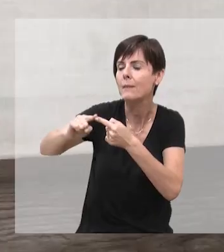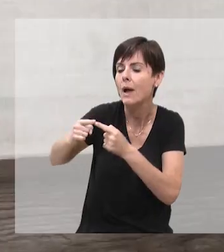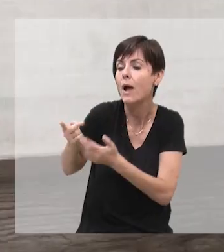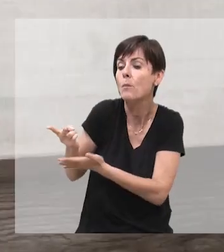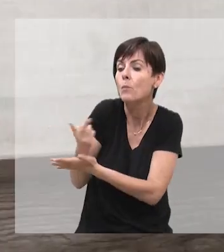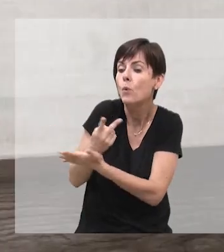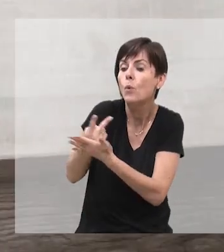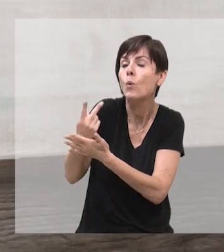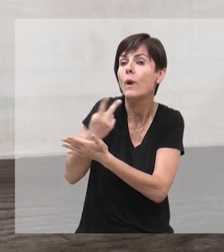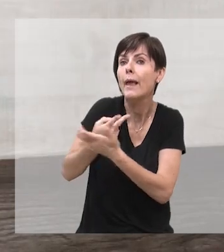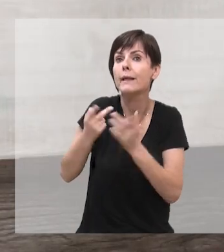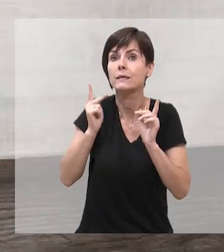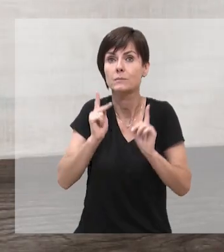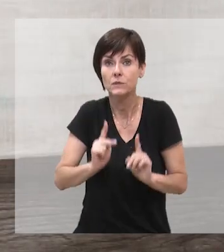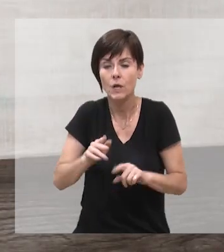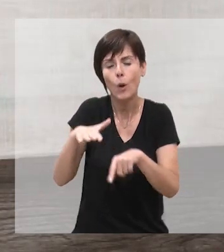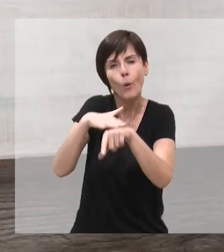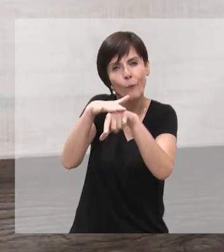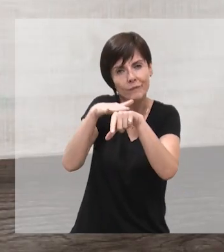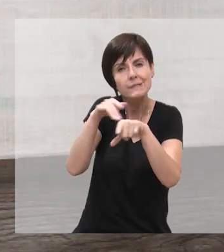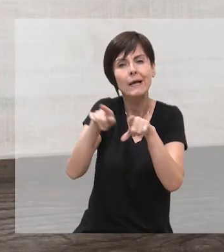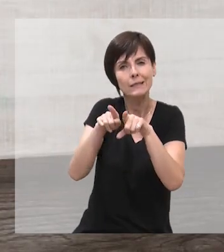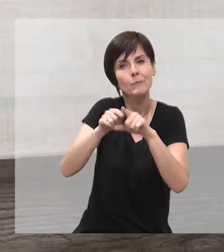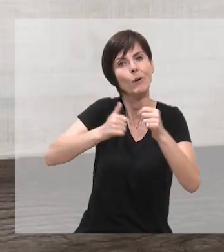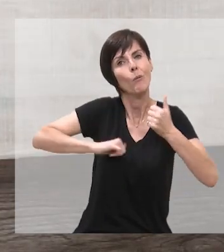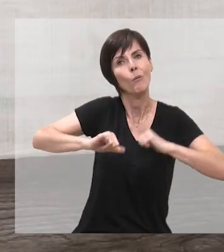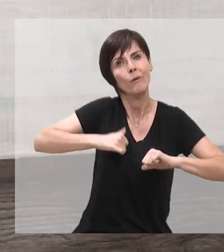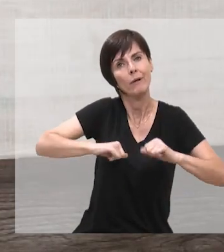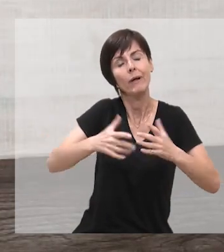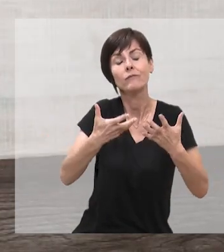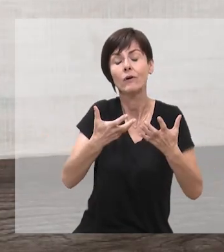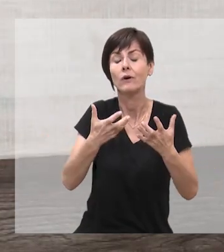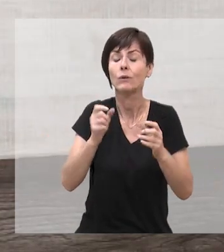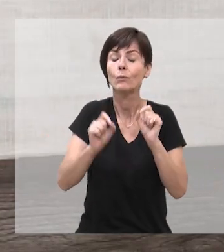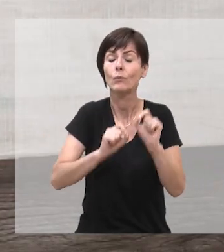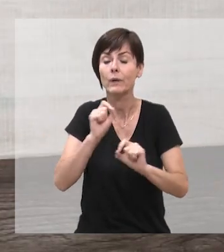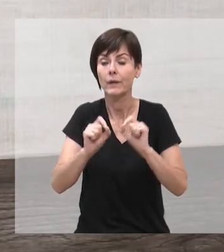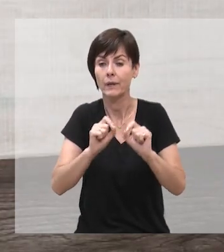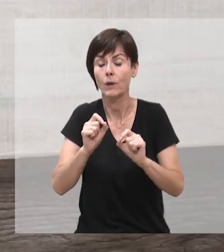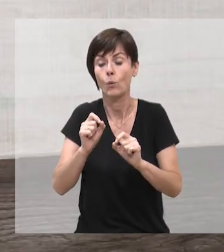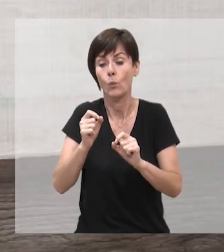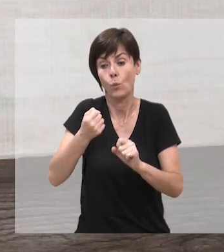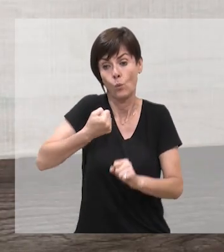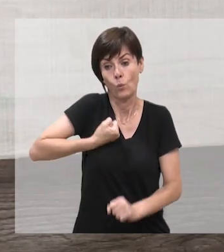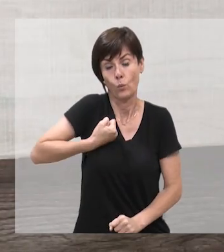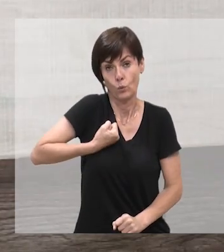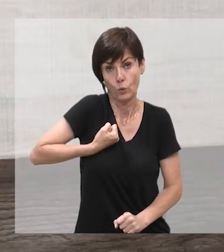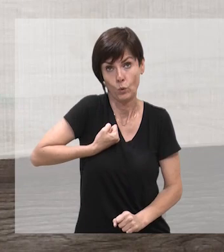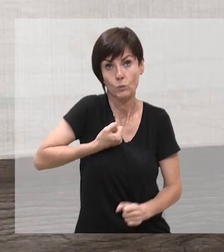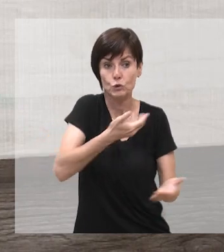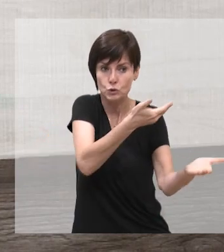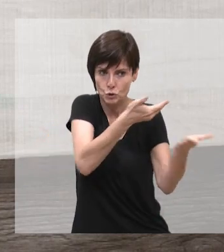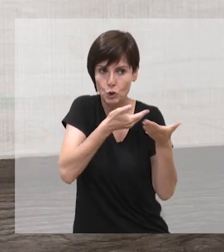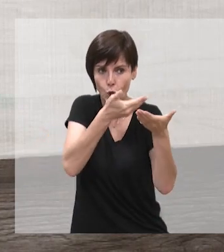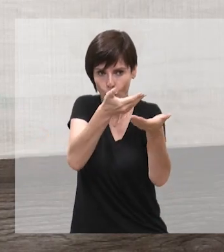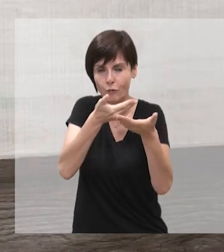a mim, né, buscar esses autores, conversar com eles. E foi uma série, na verdade, um número de